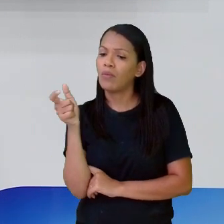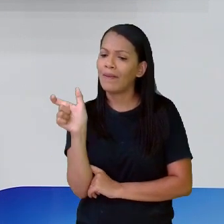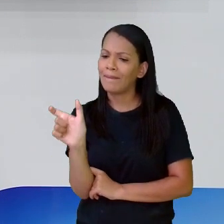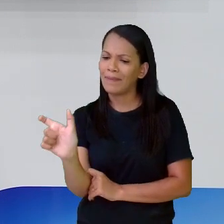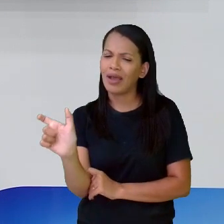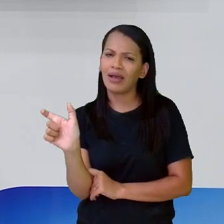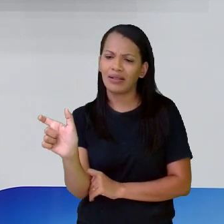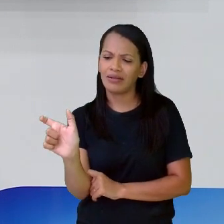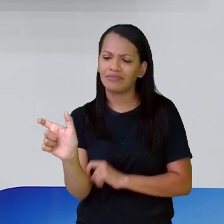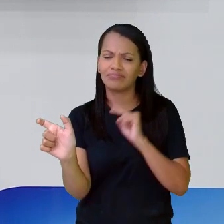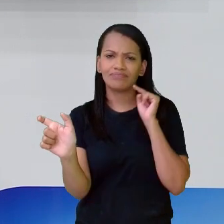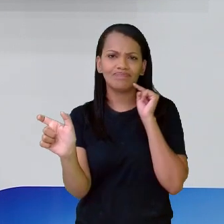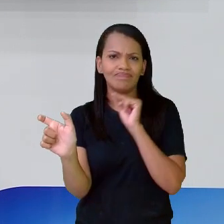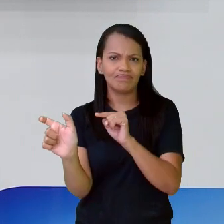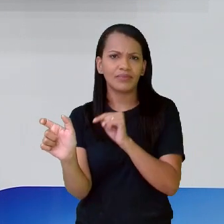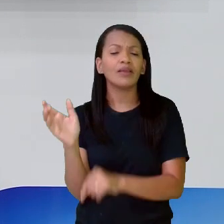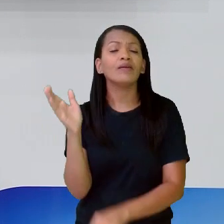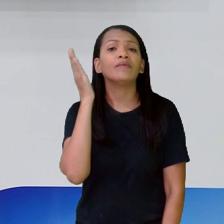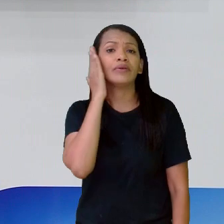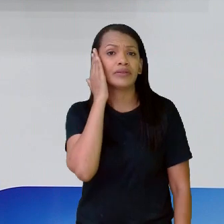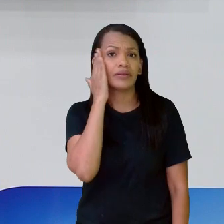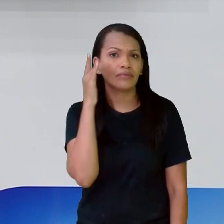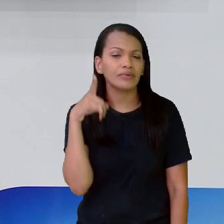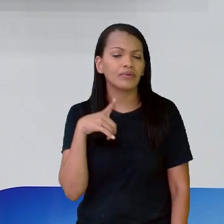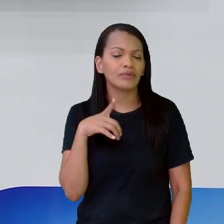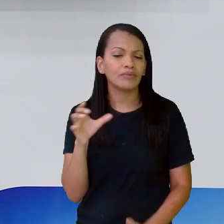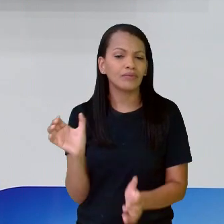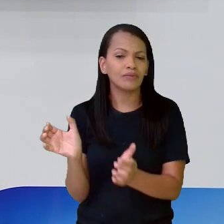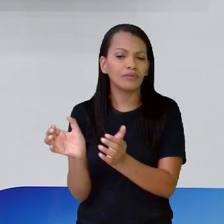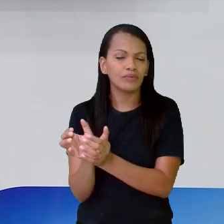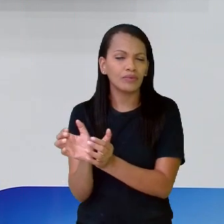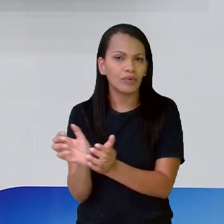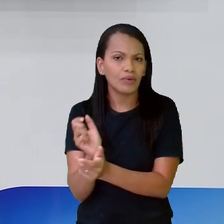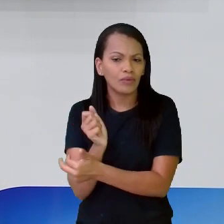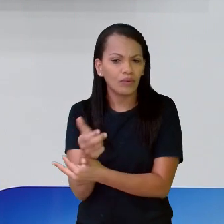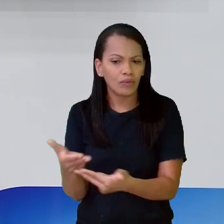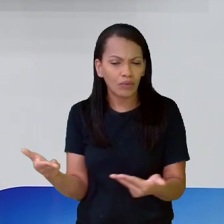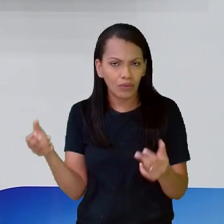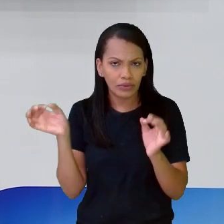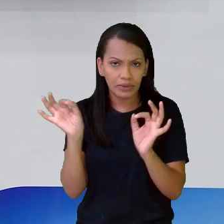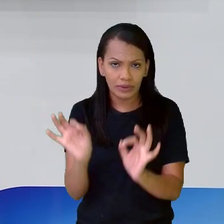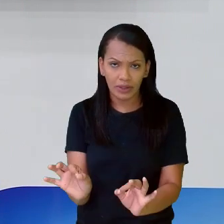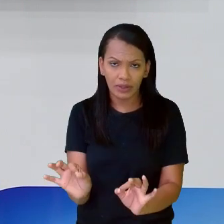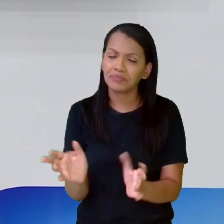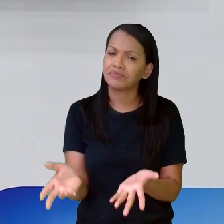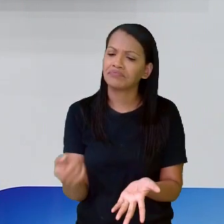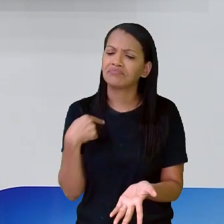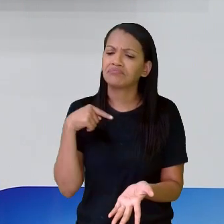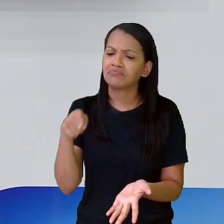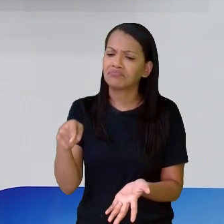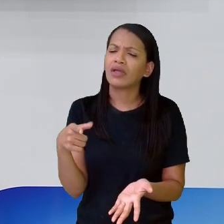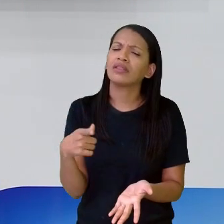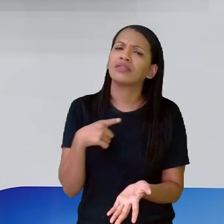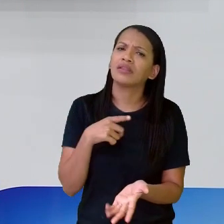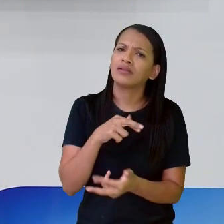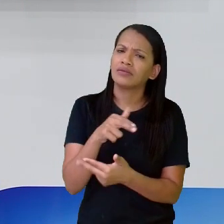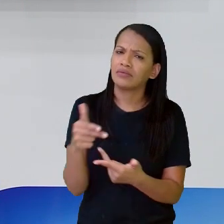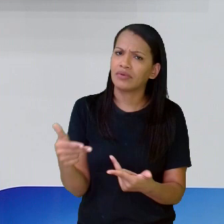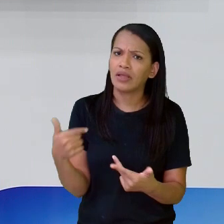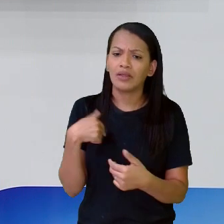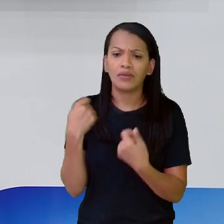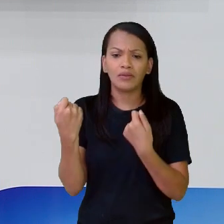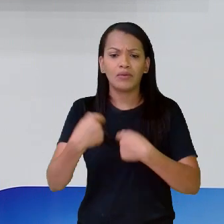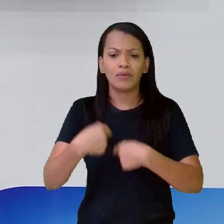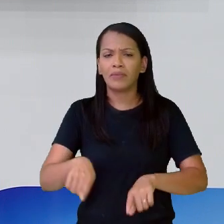aí, naquela palavra, eu entendo que existe um grupo de algo ou alguma coisa, ela é sempre no singular, eu não